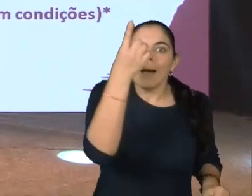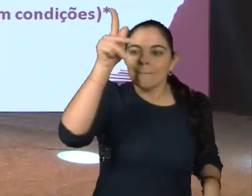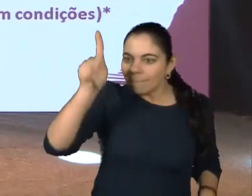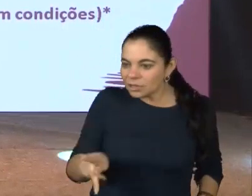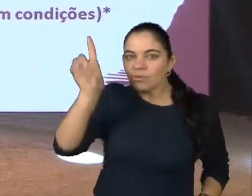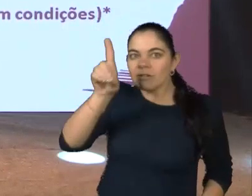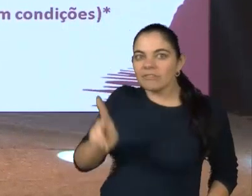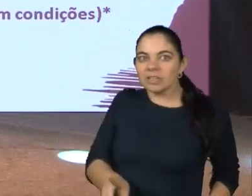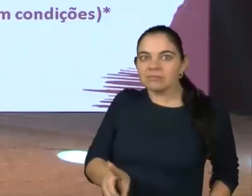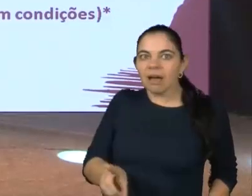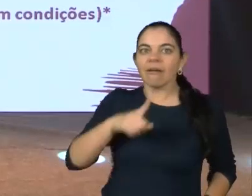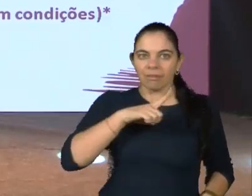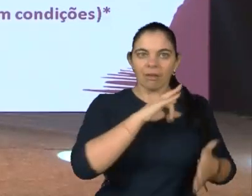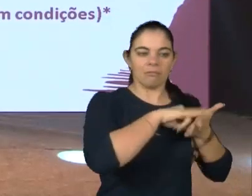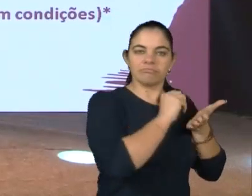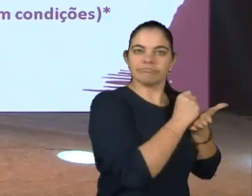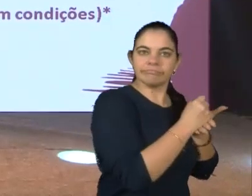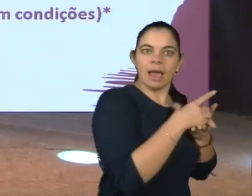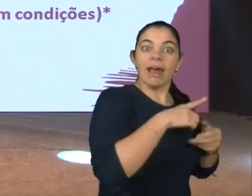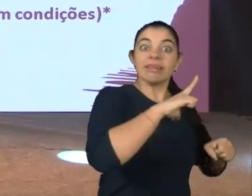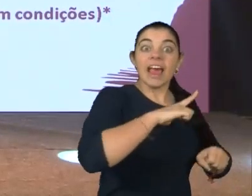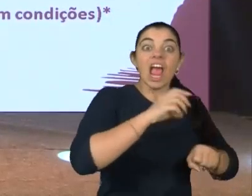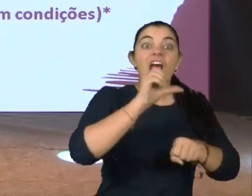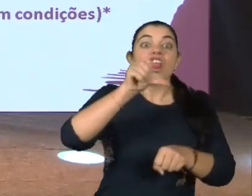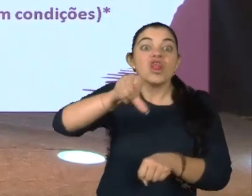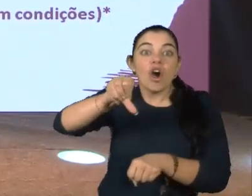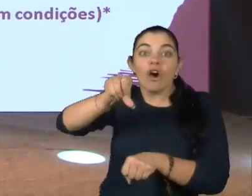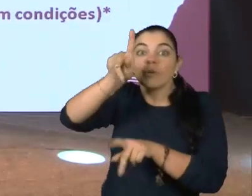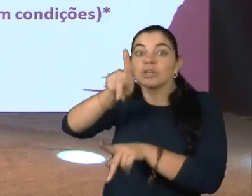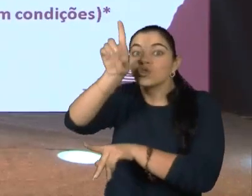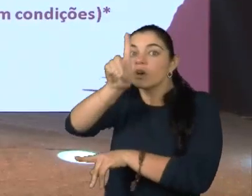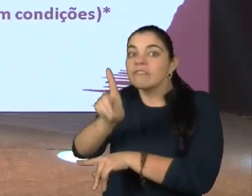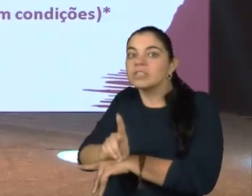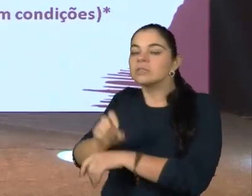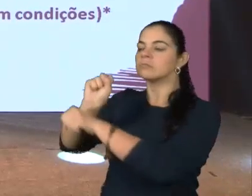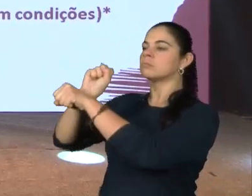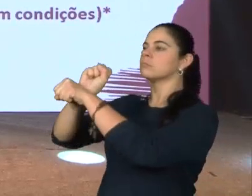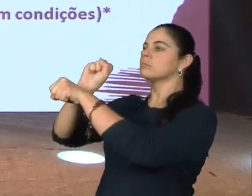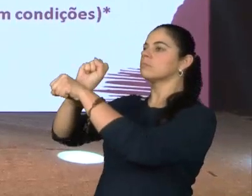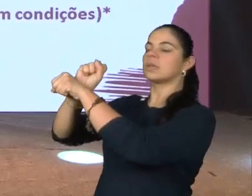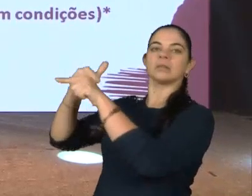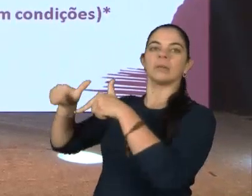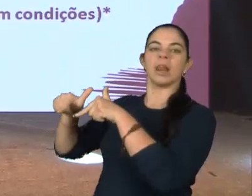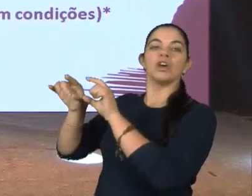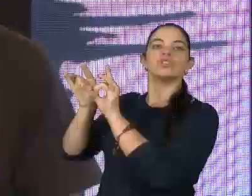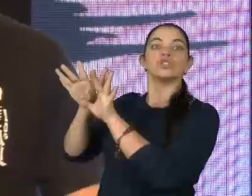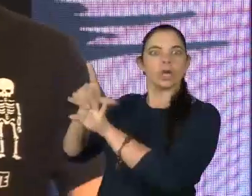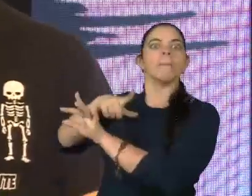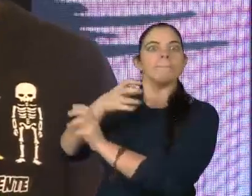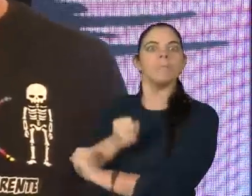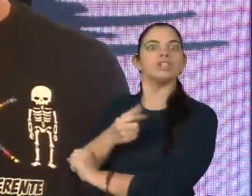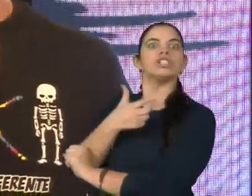deficiência empregada, existam outras nove com deficiência, sem empregos formais, mas em condições